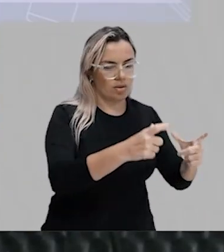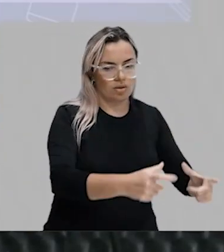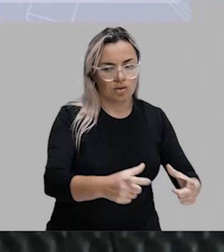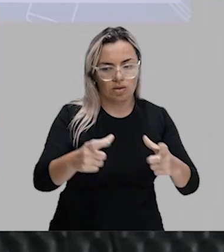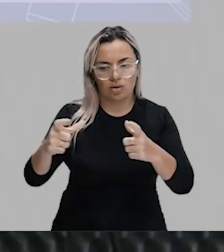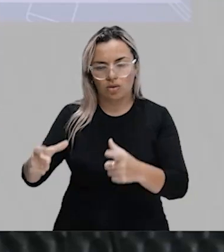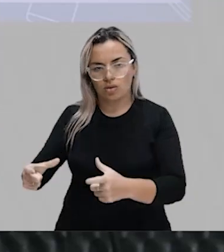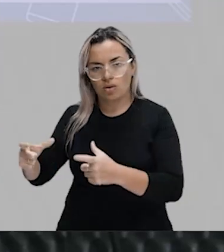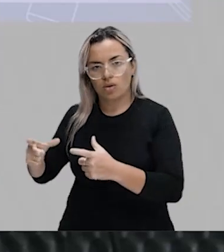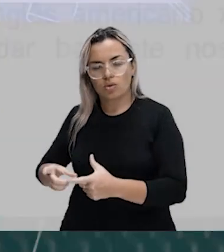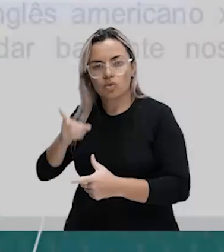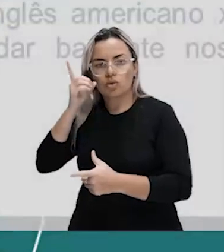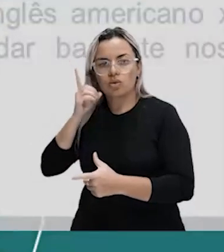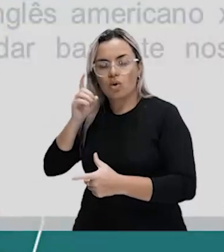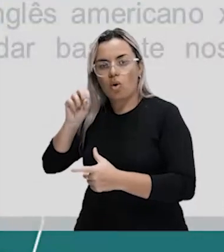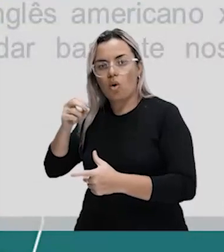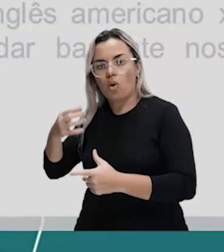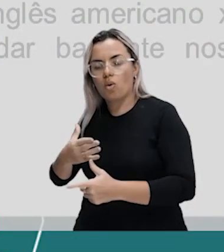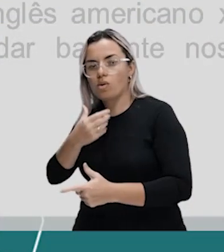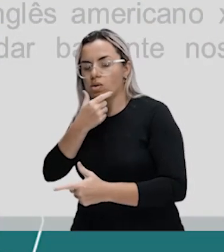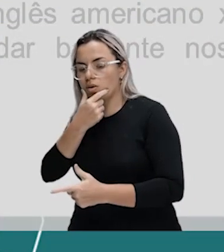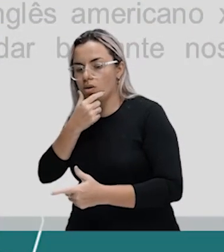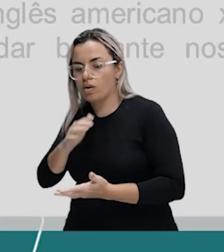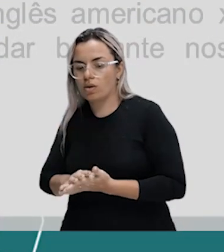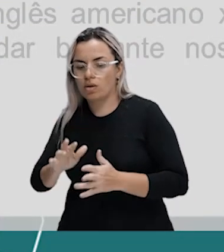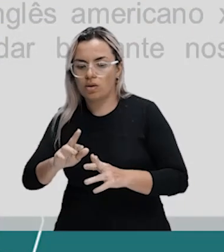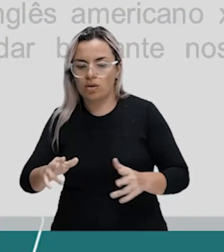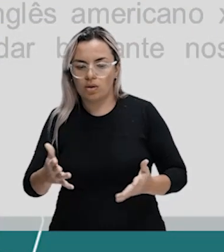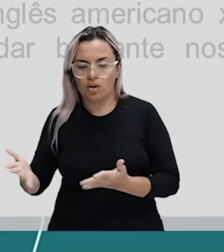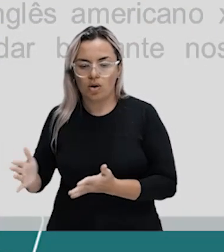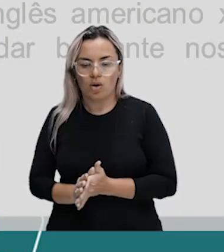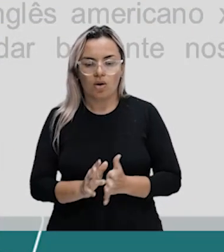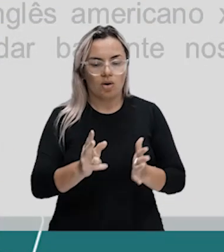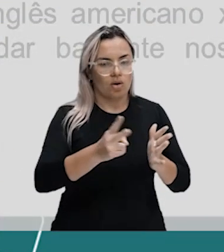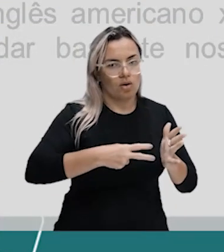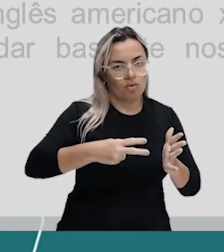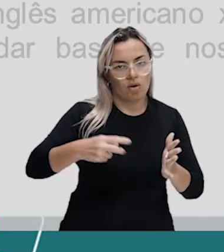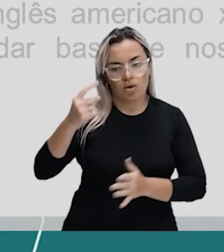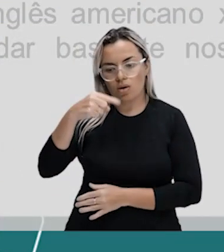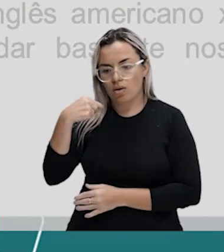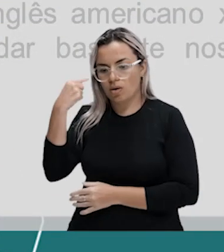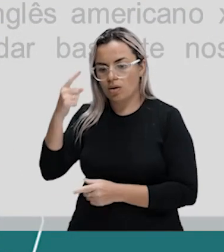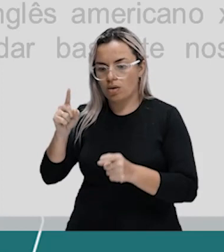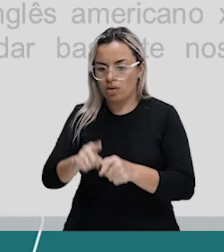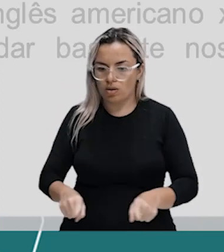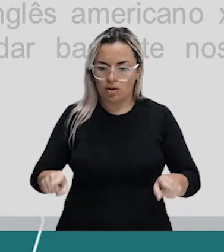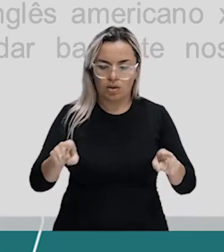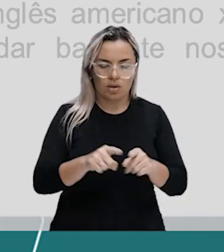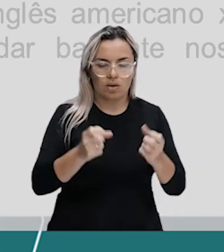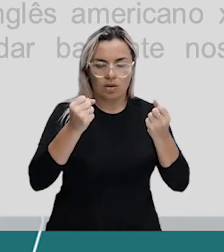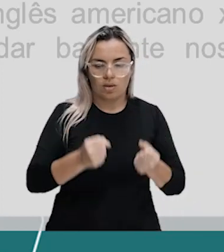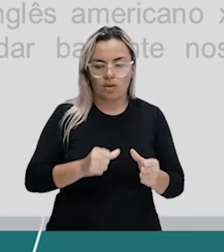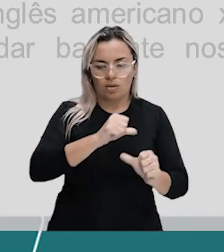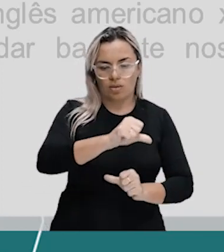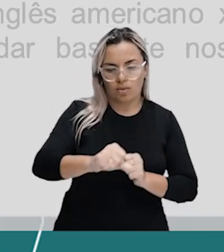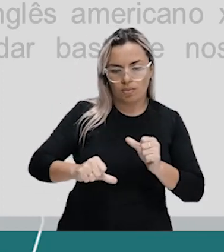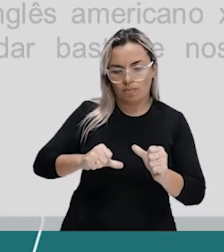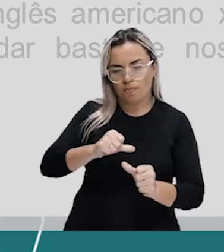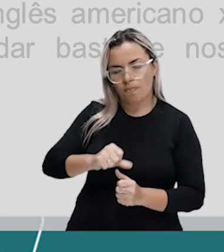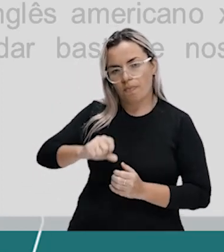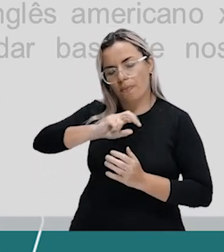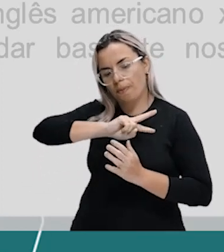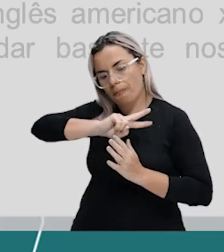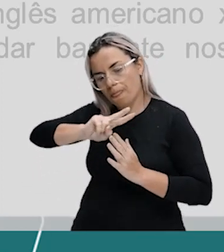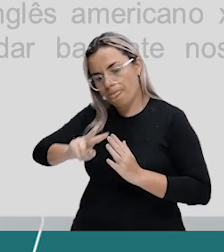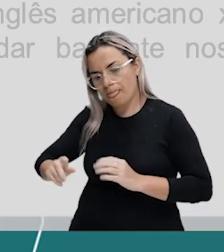inglês americano, inglês britânico, o vocabulário em espanhol também pode mudar bastante nos